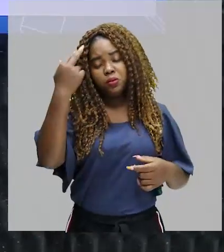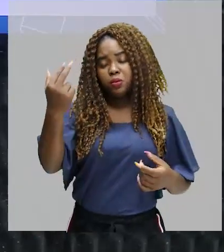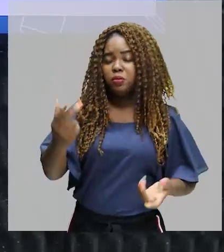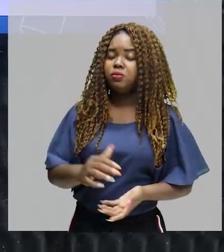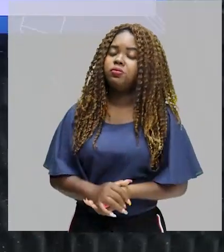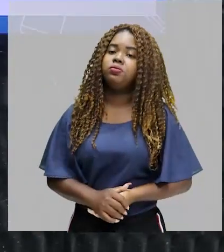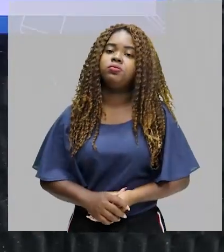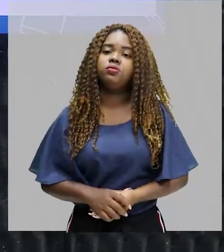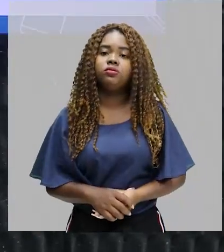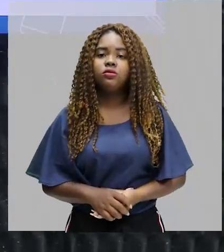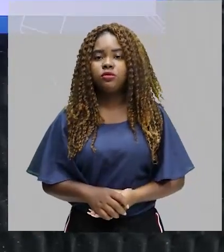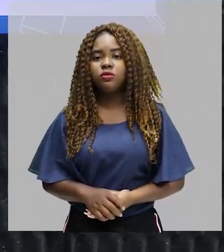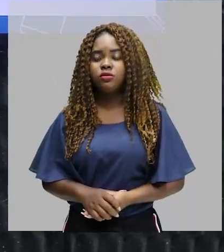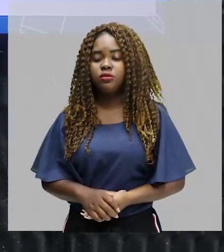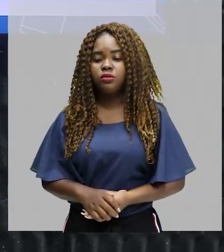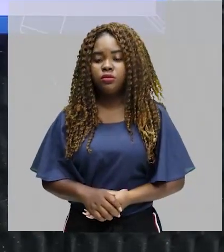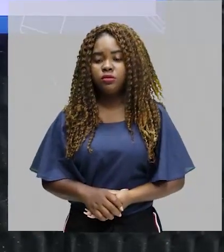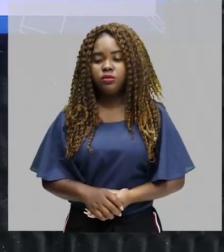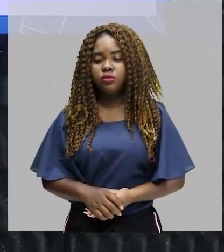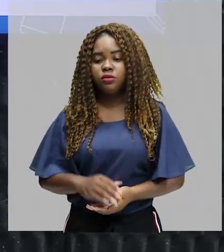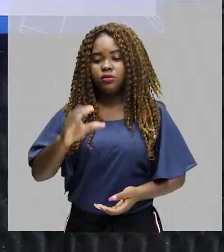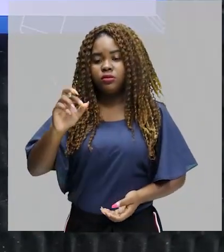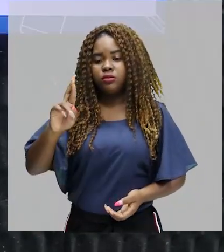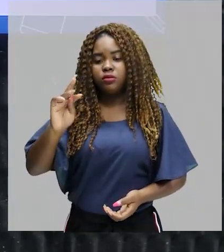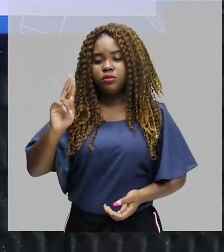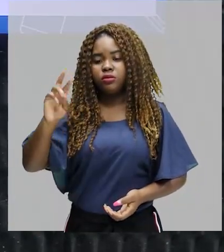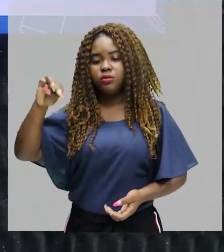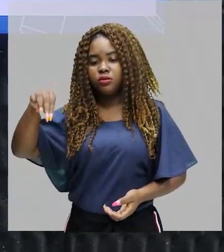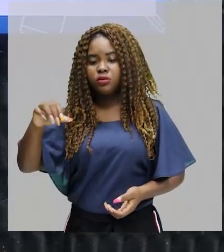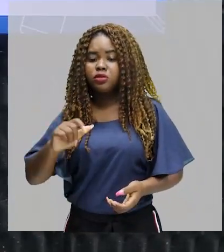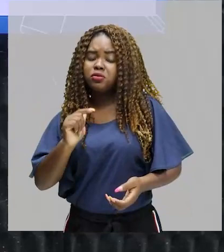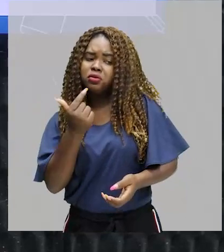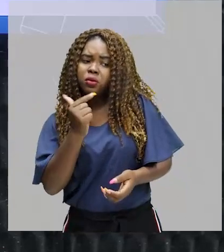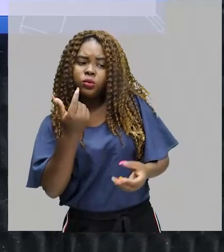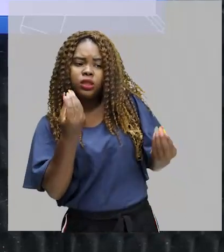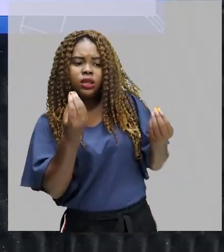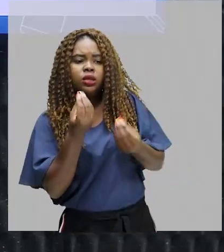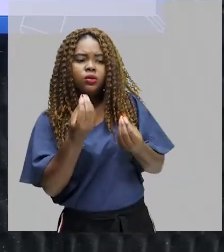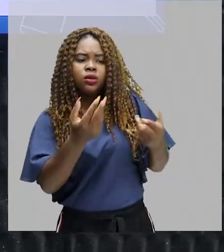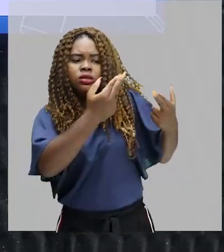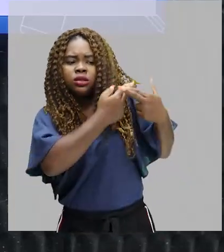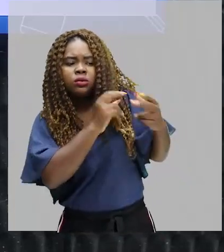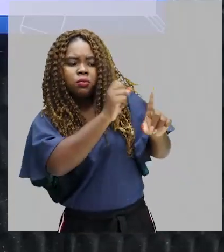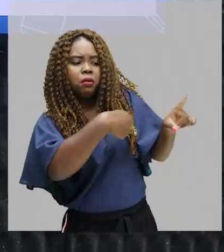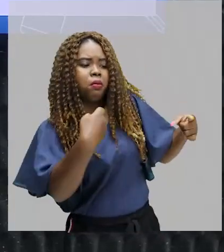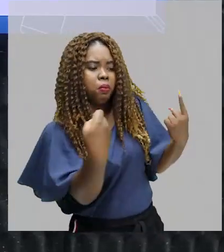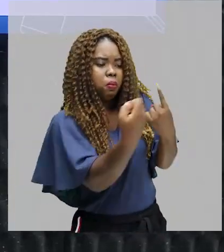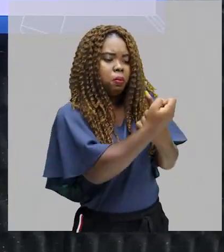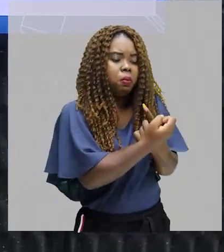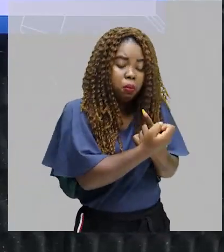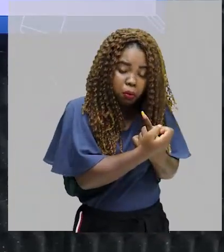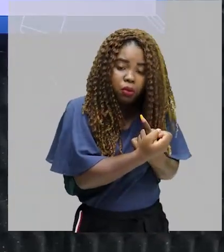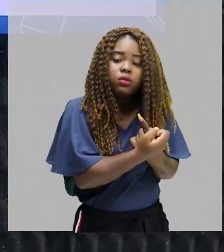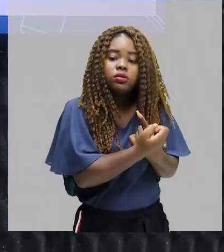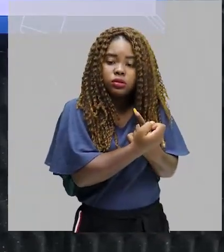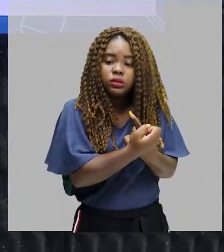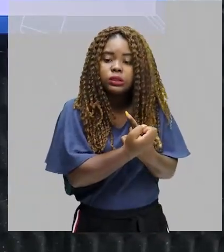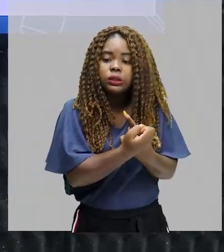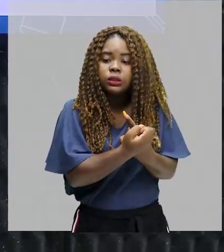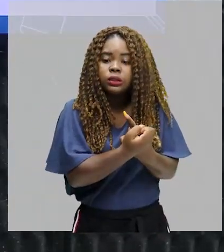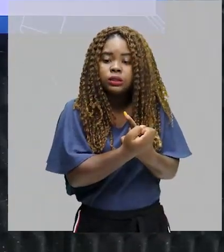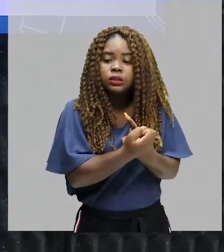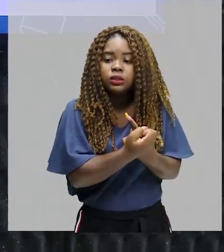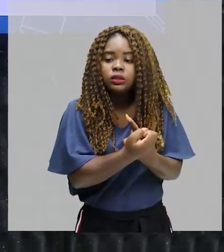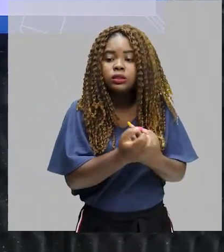ou político. Então, o cartoon, ele já não tem mais esse cunho, ele já não tem esse cunho social e político tão grande quanto tem a